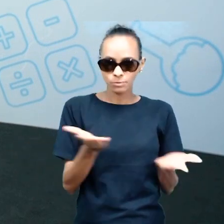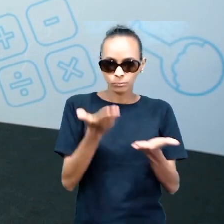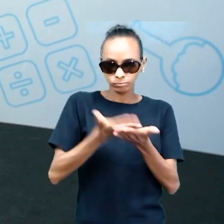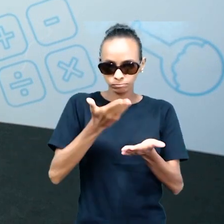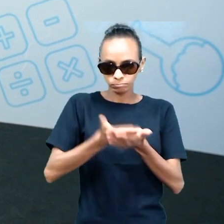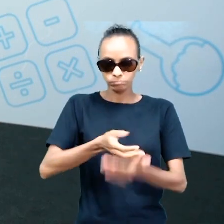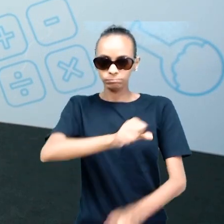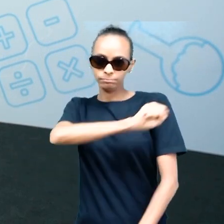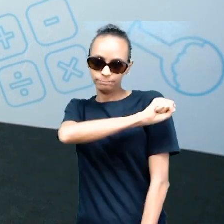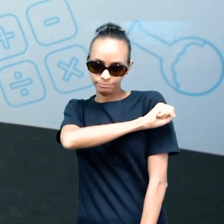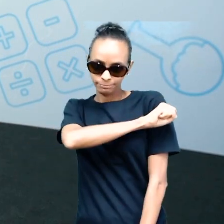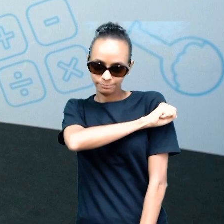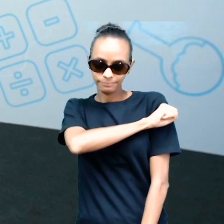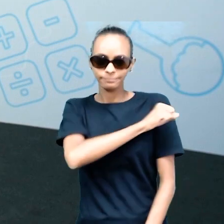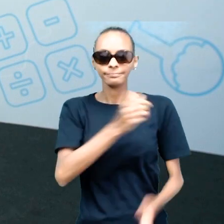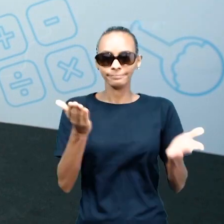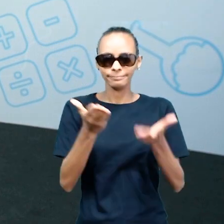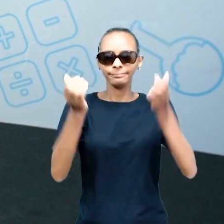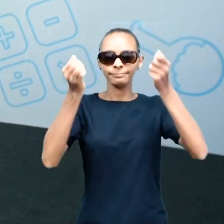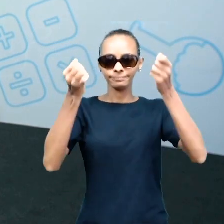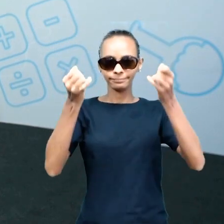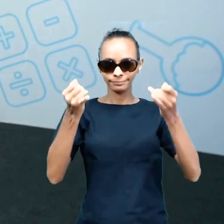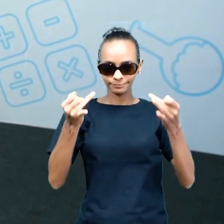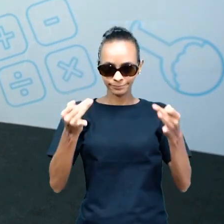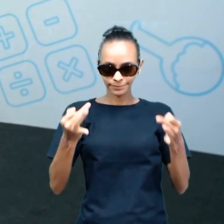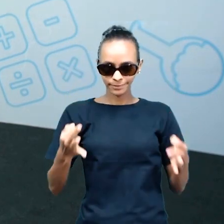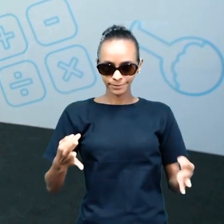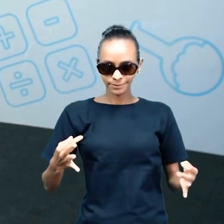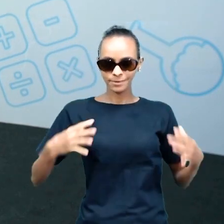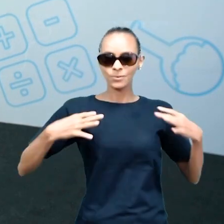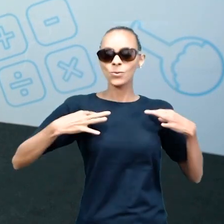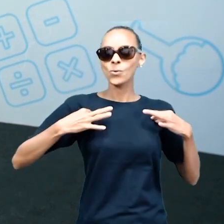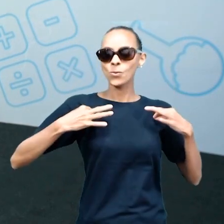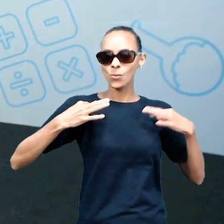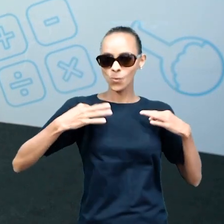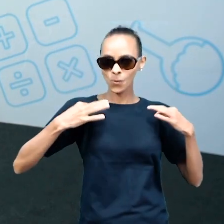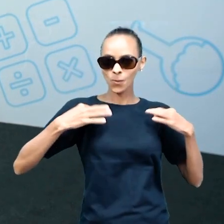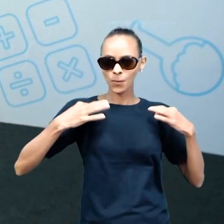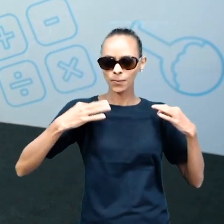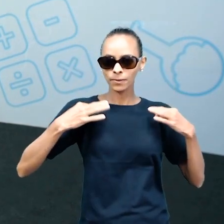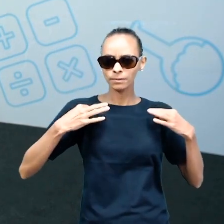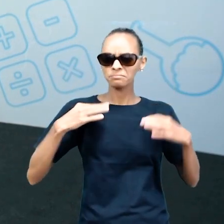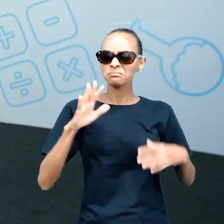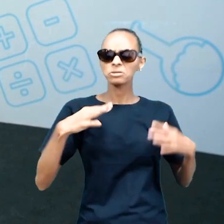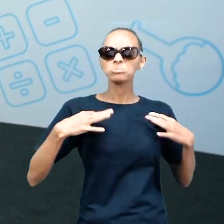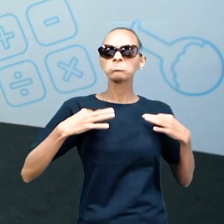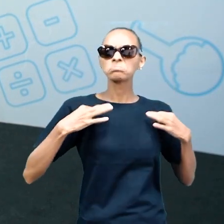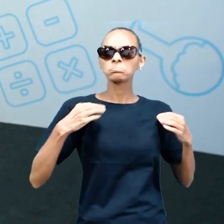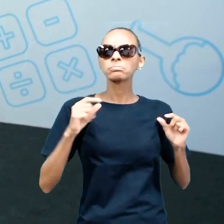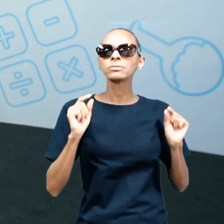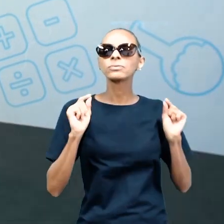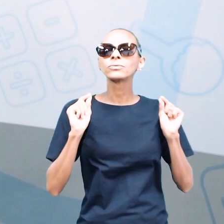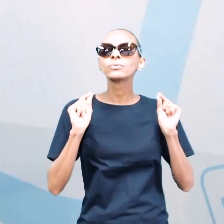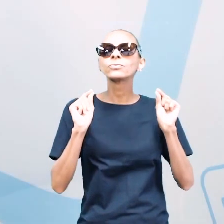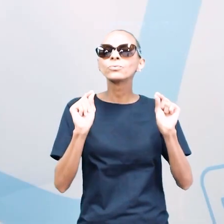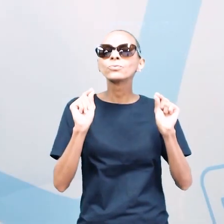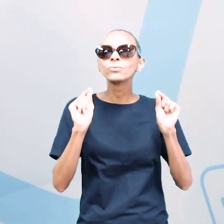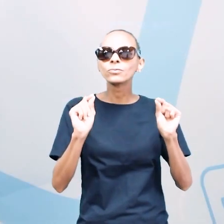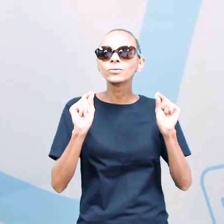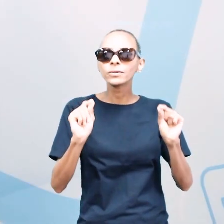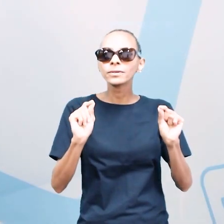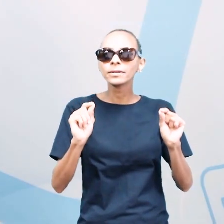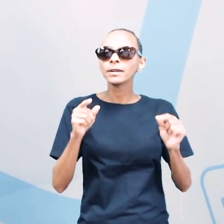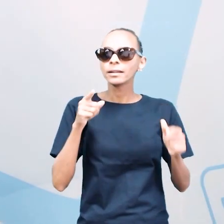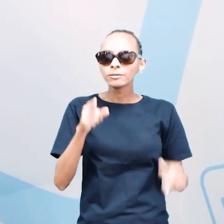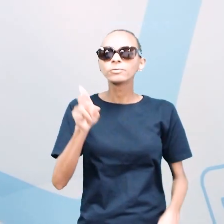anos. Nós vamos falar sobre Cloves. Mas o que é Cloves? Cloves é algo